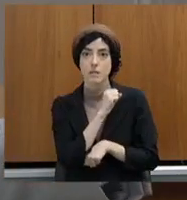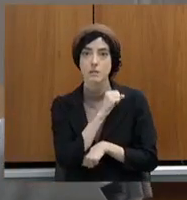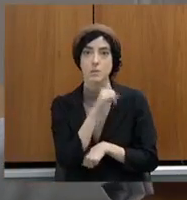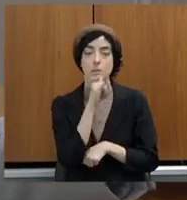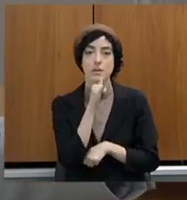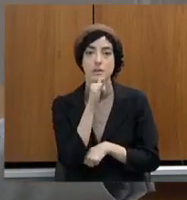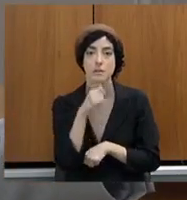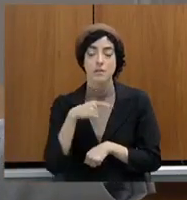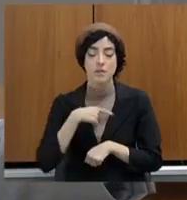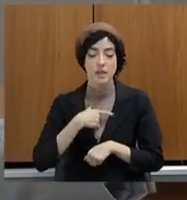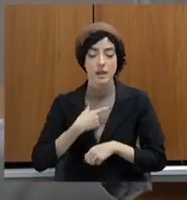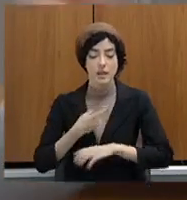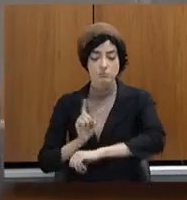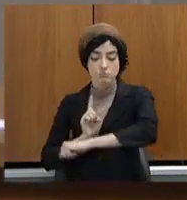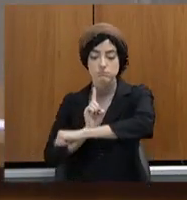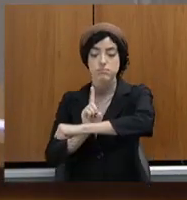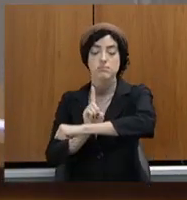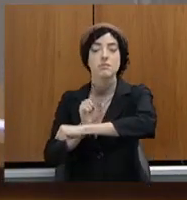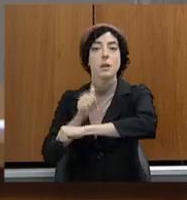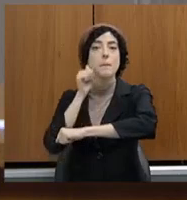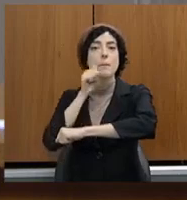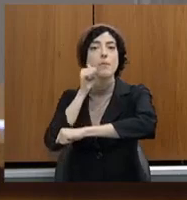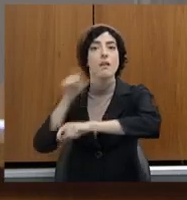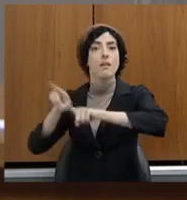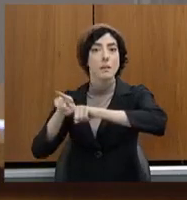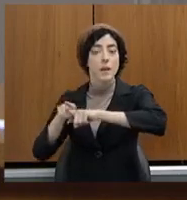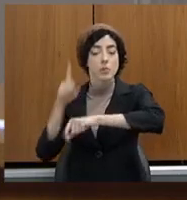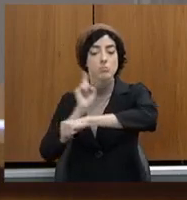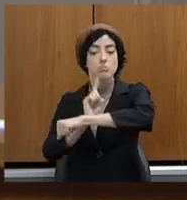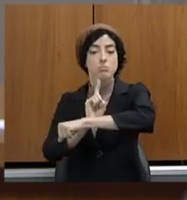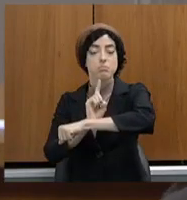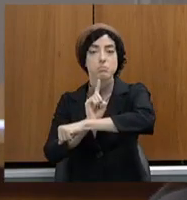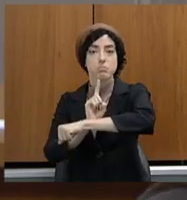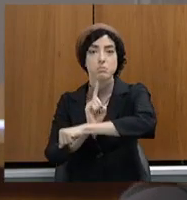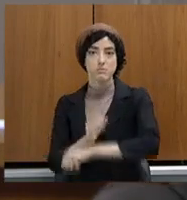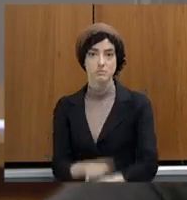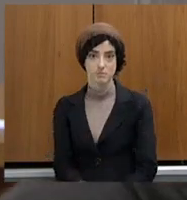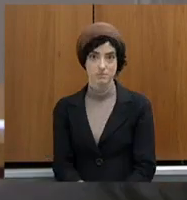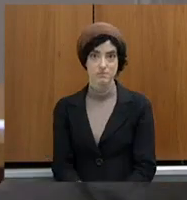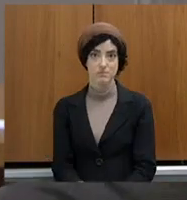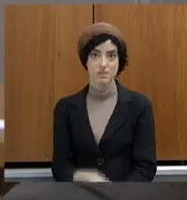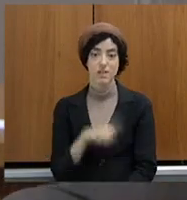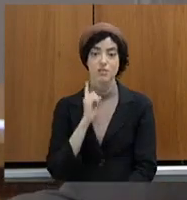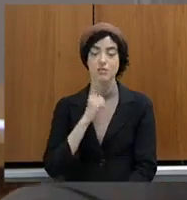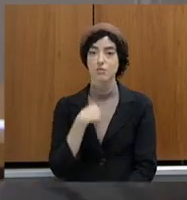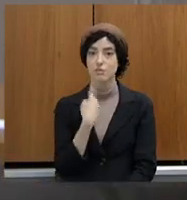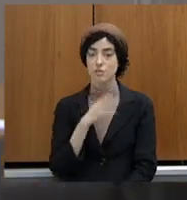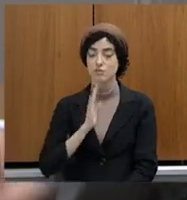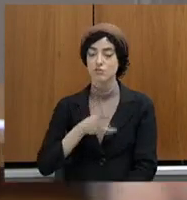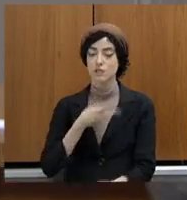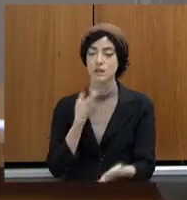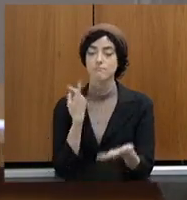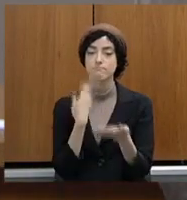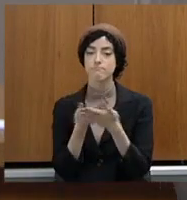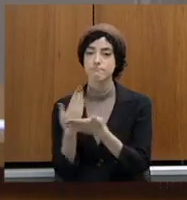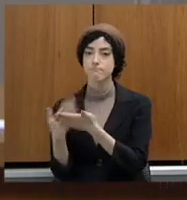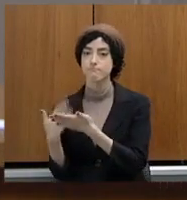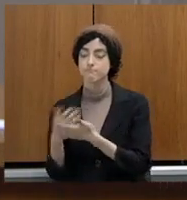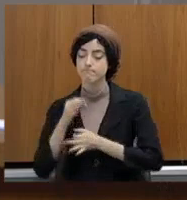do outro lado atendendo. E nós já estamos estudando isso. Então, tem muita evolução para fazer.